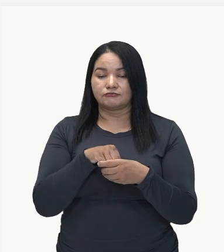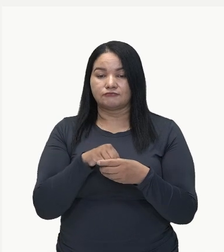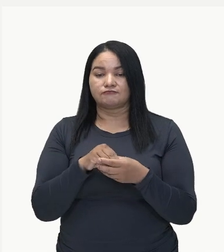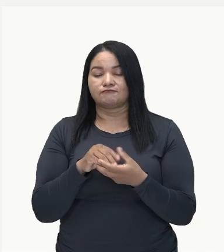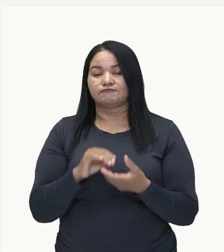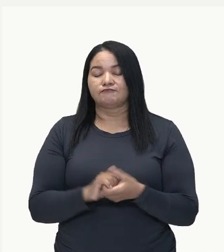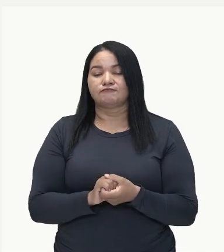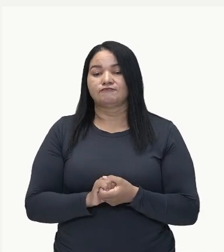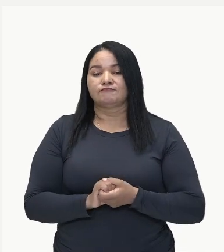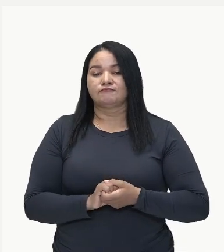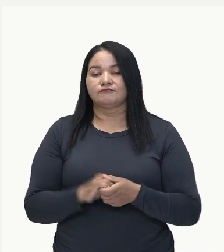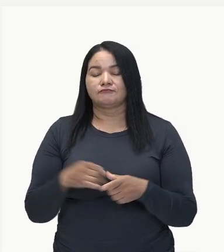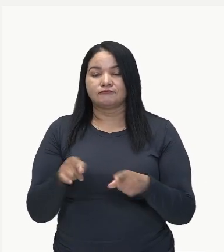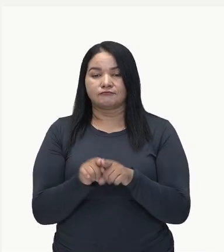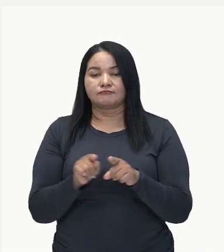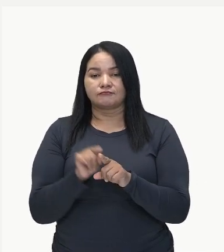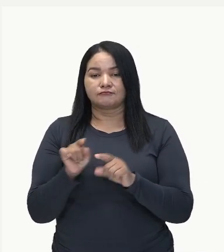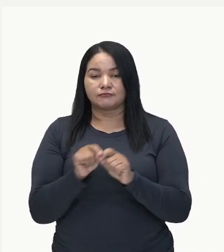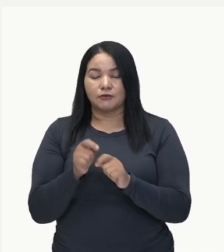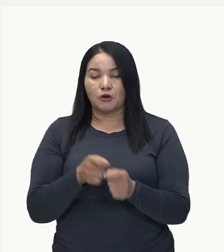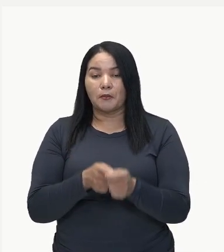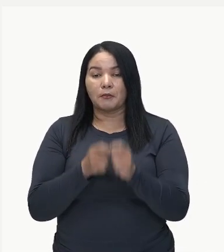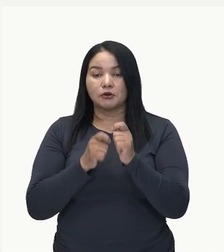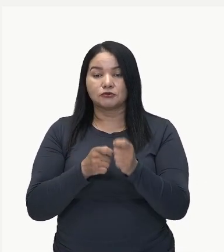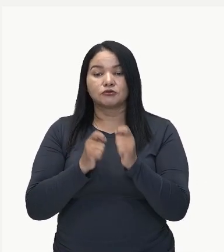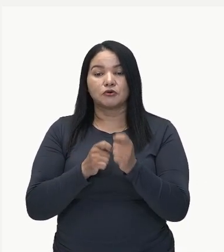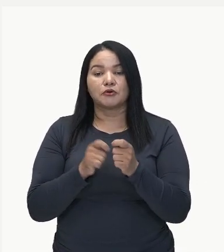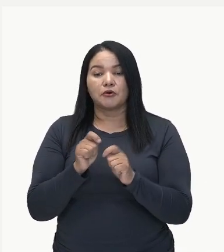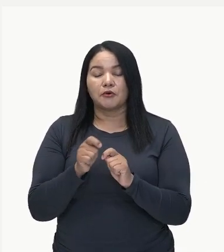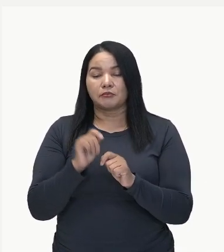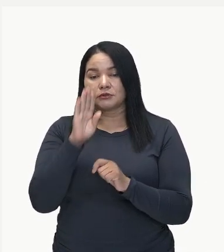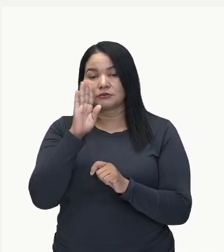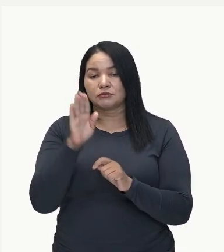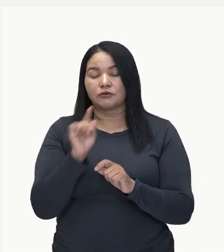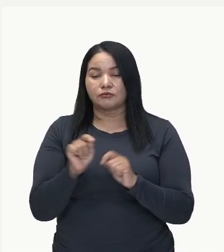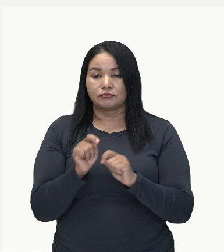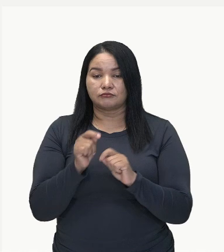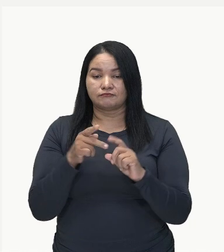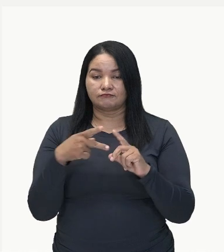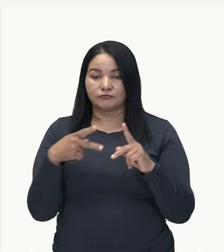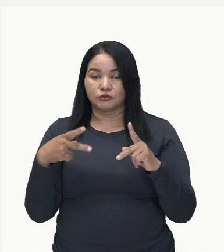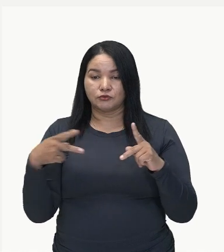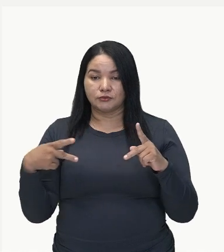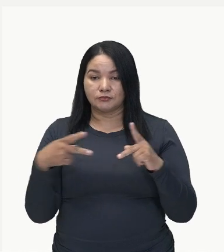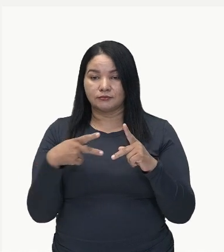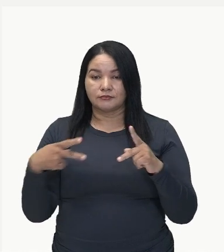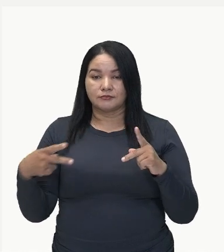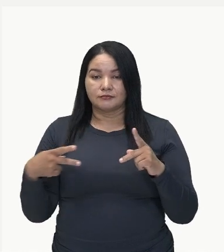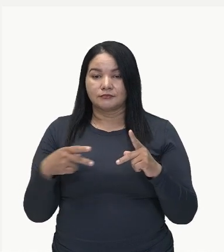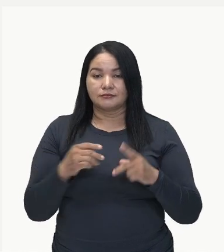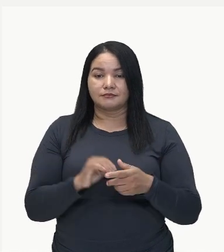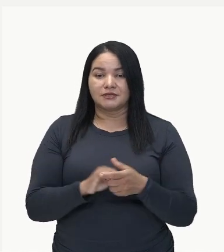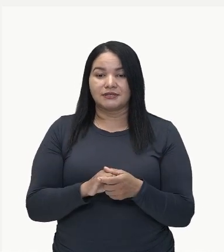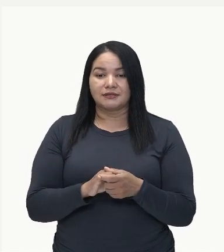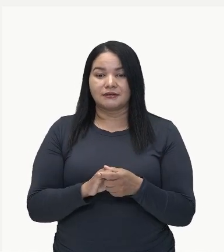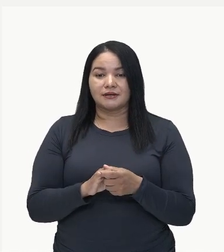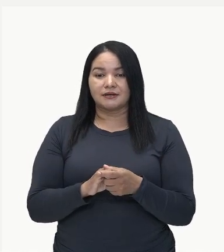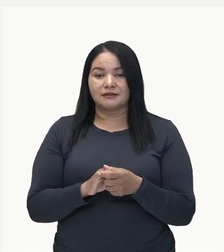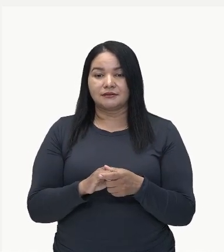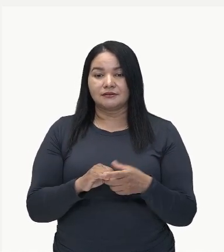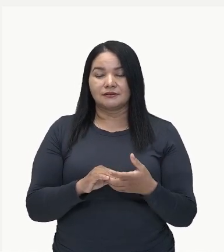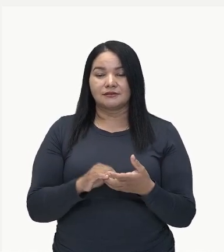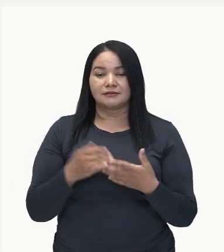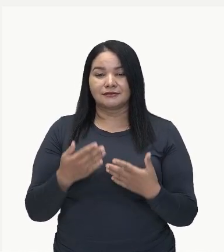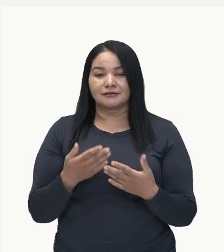O Japão, ele vai ter na pesca, vai retirar da pesca a sua principal fonte de proteínas. Durante